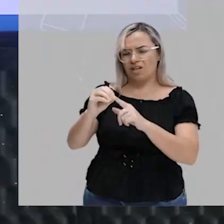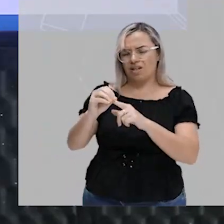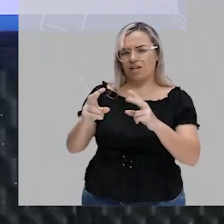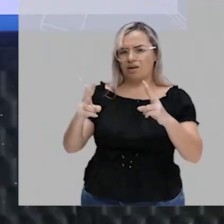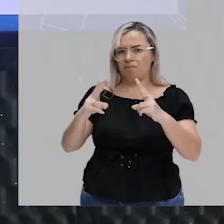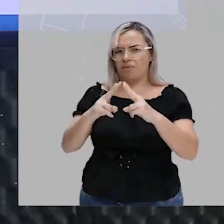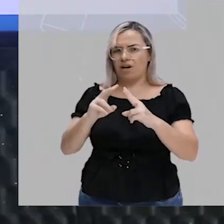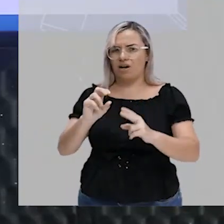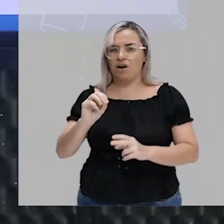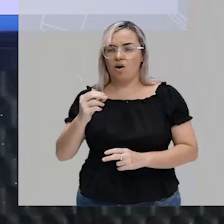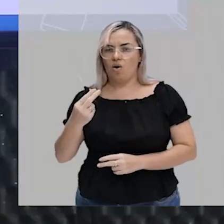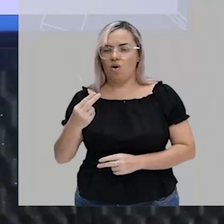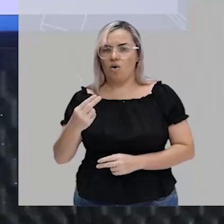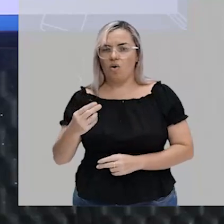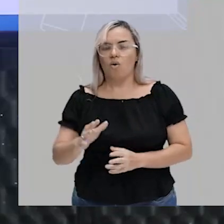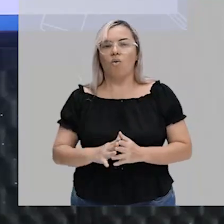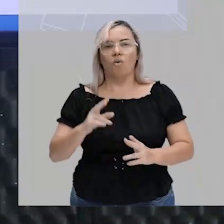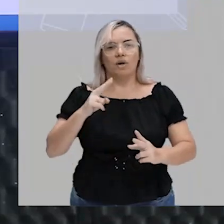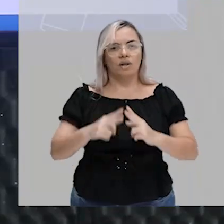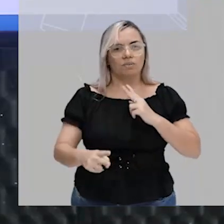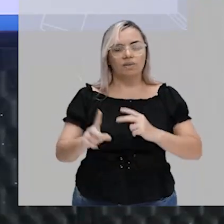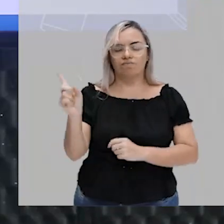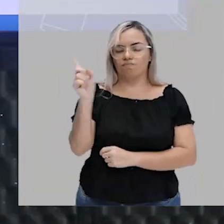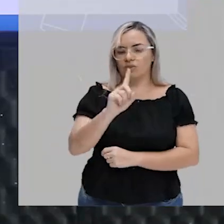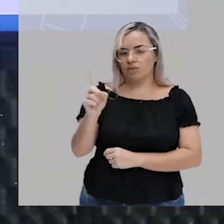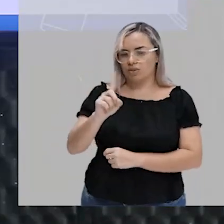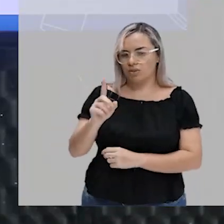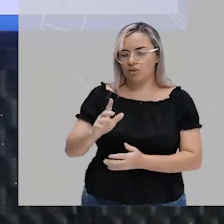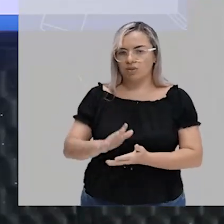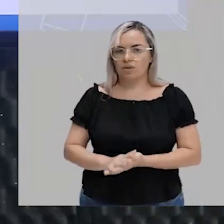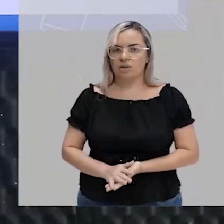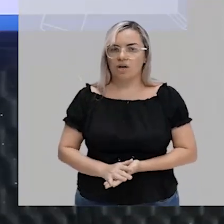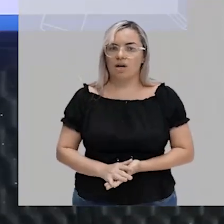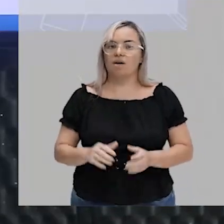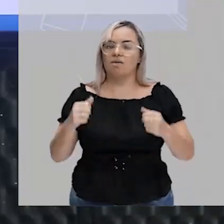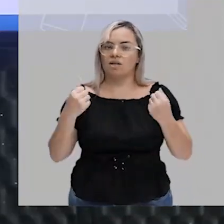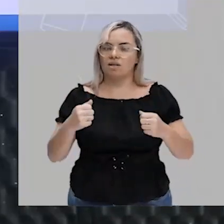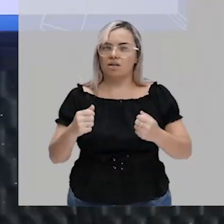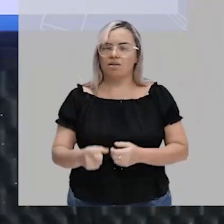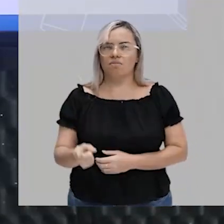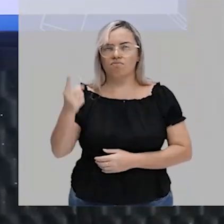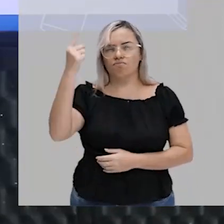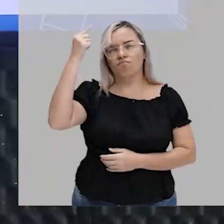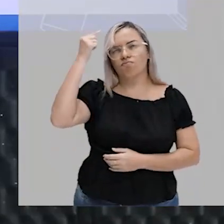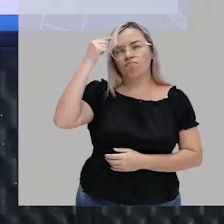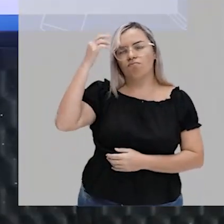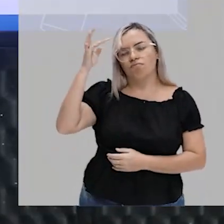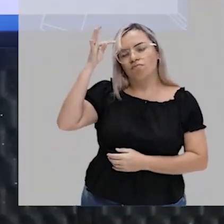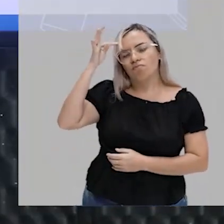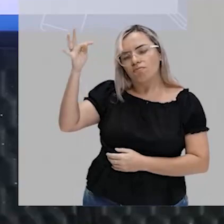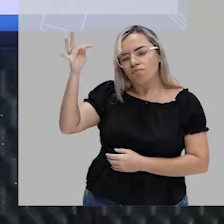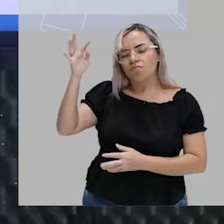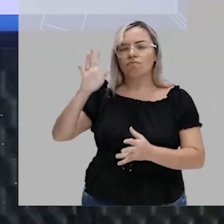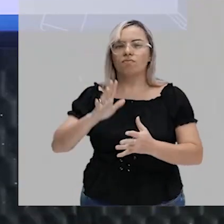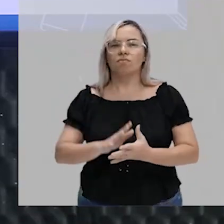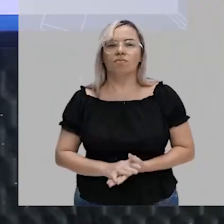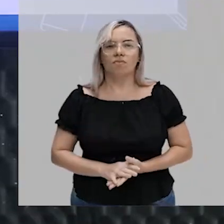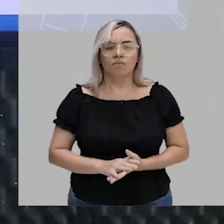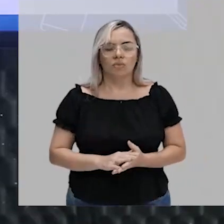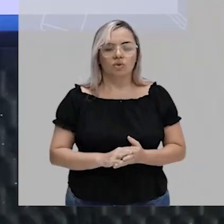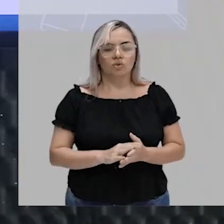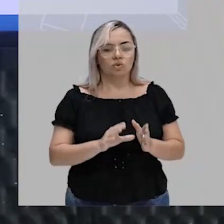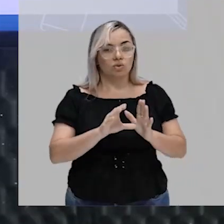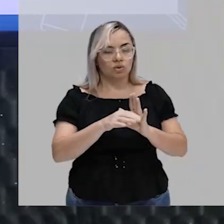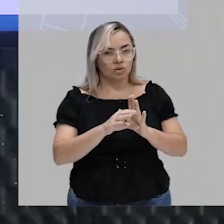par. E aí, você já começa a pensar de uma outra forma, tá? Qual seria a outra forma? Bom, aqui eu tenho